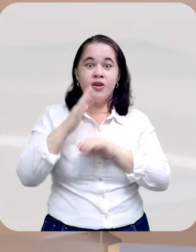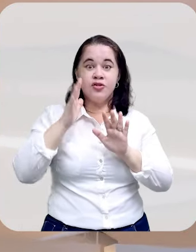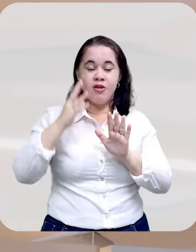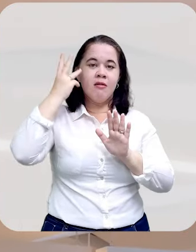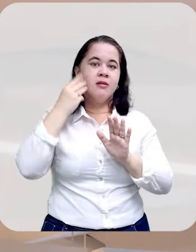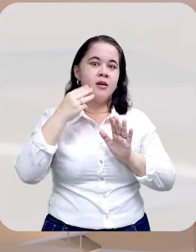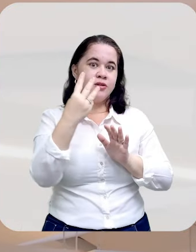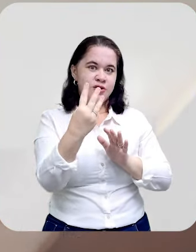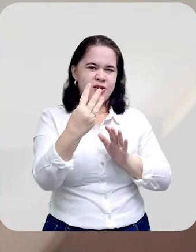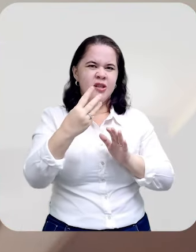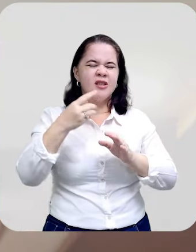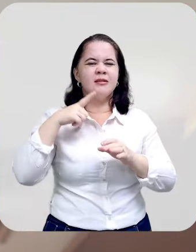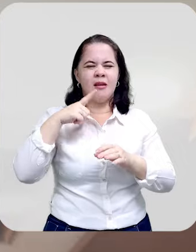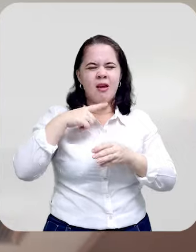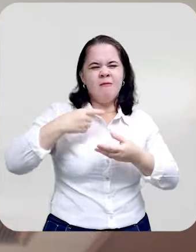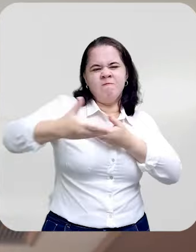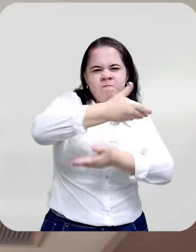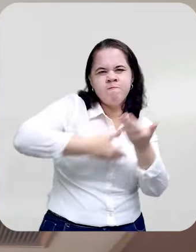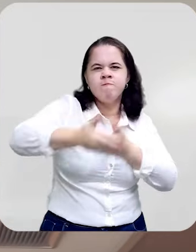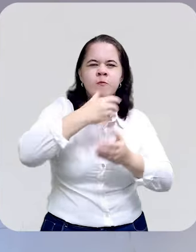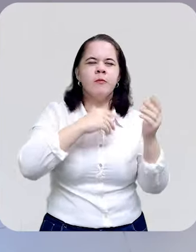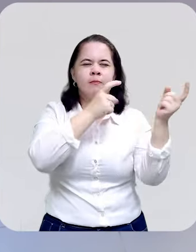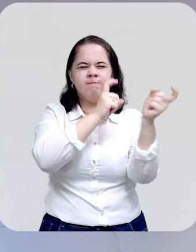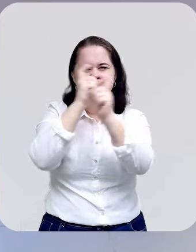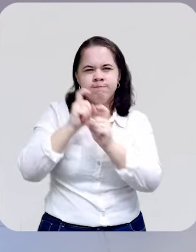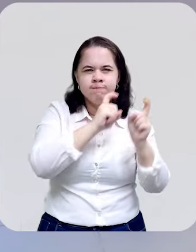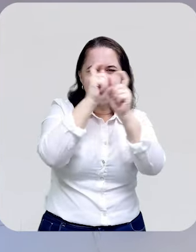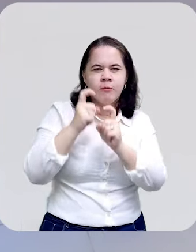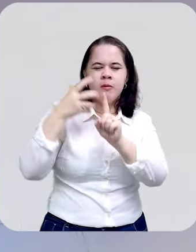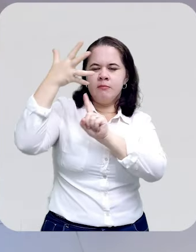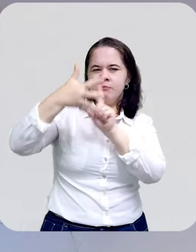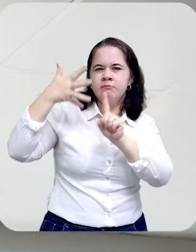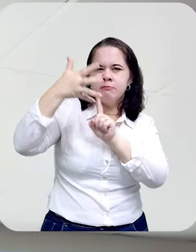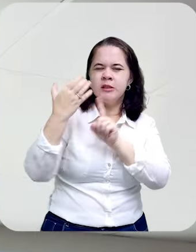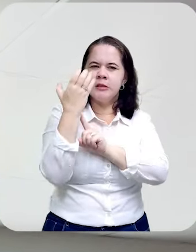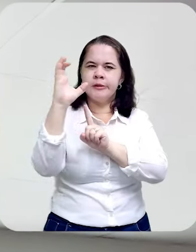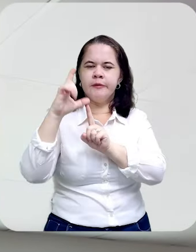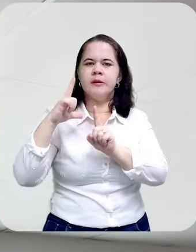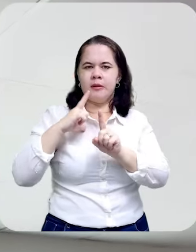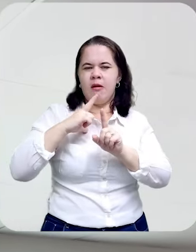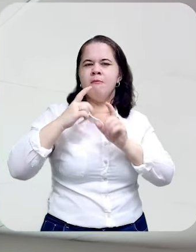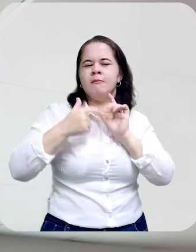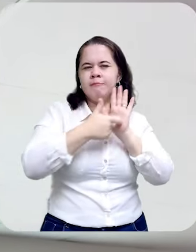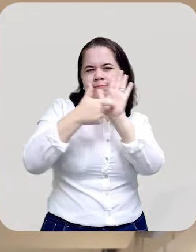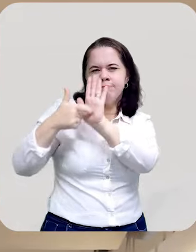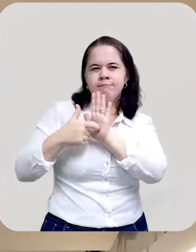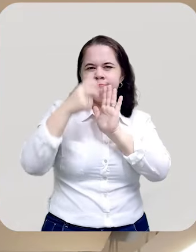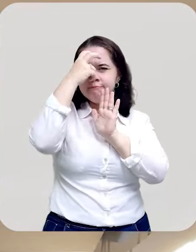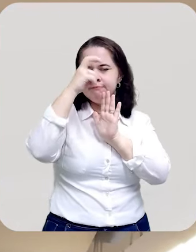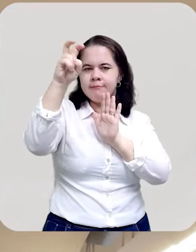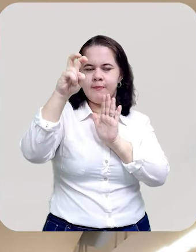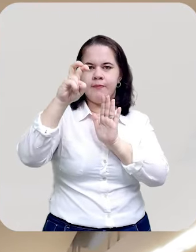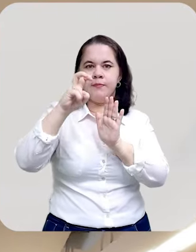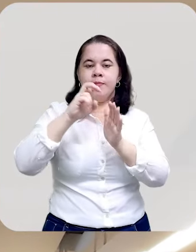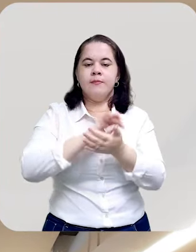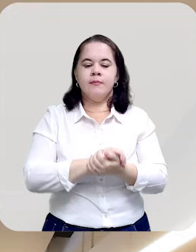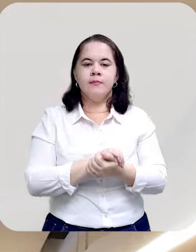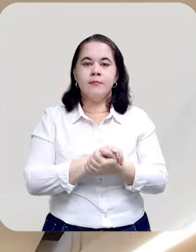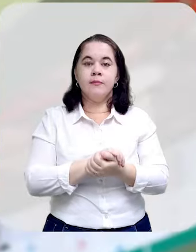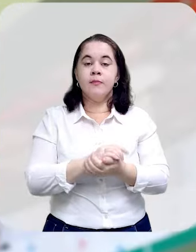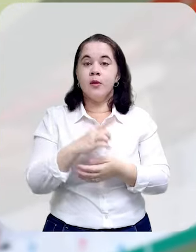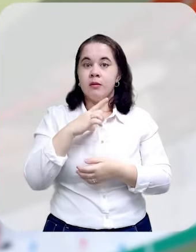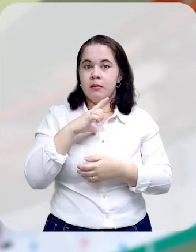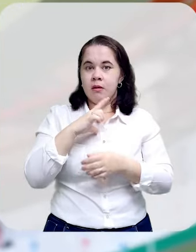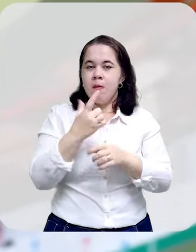Foram três dias de programação intensa, que contou com rodas de conversa, exposições científicas e manifestações culturais.